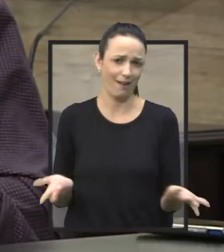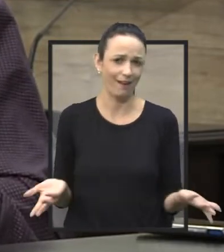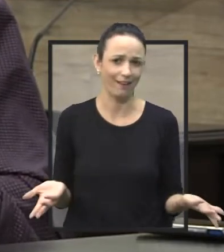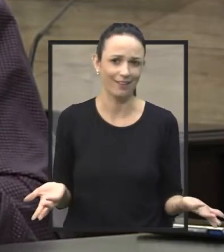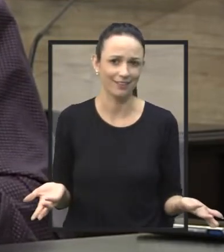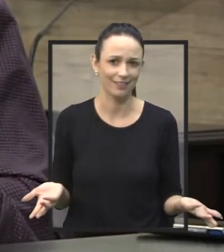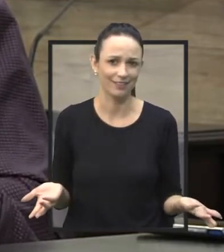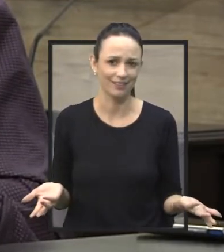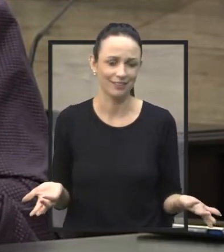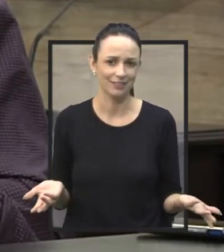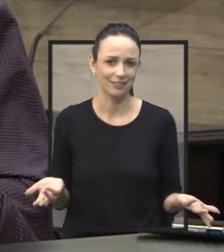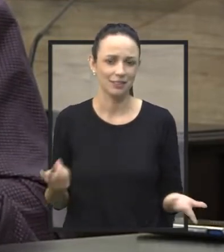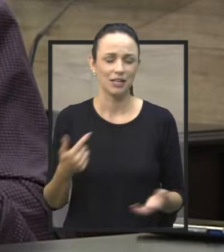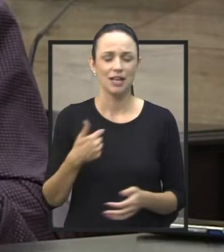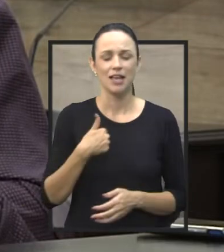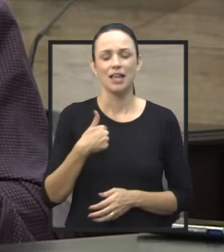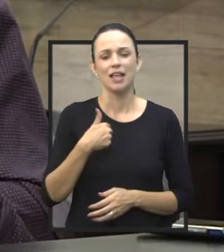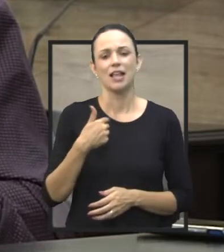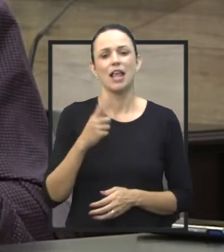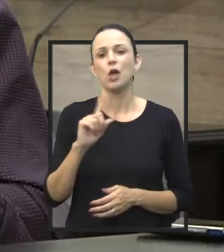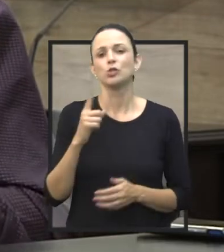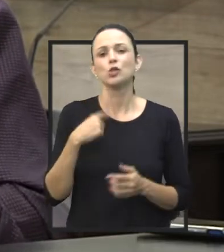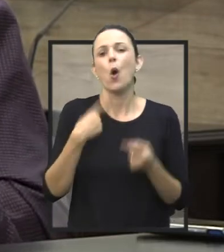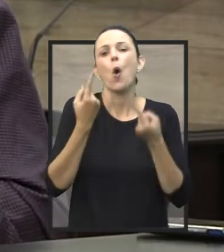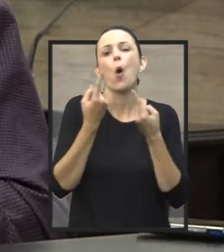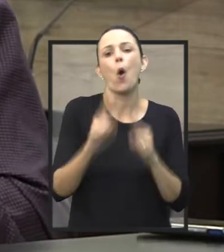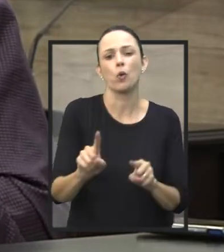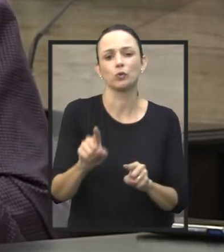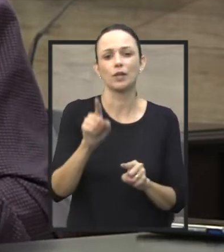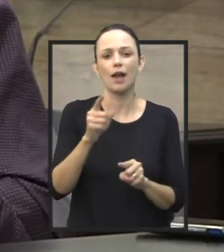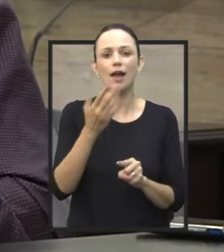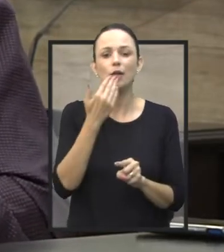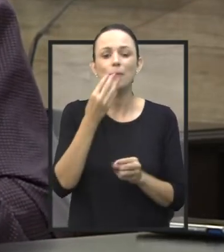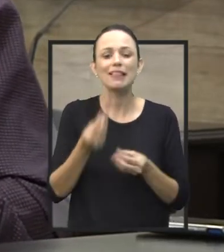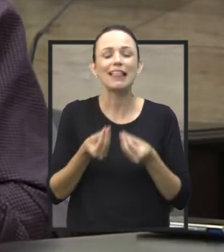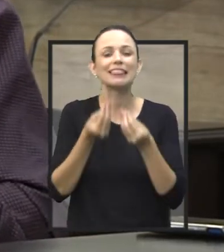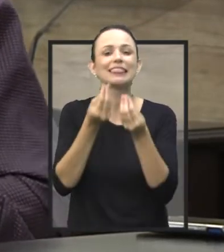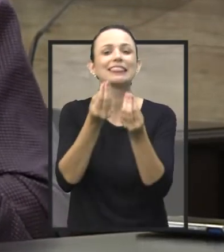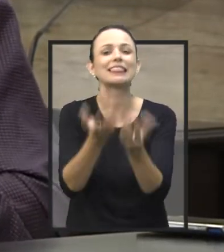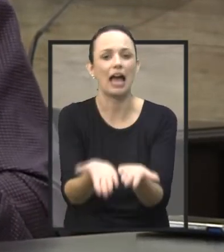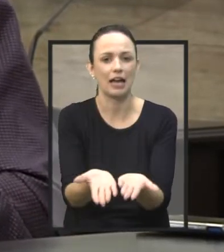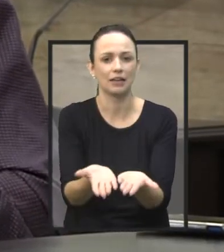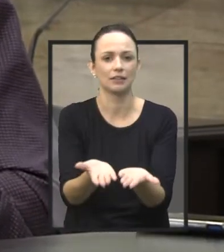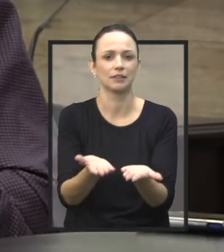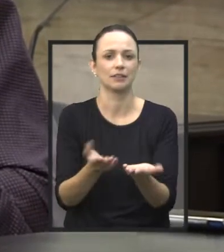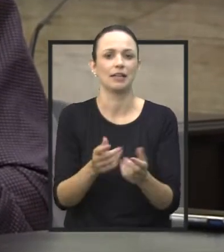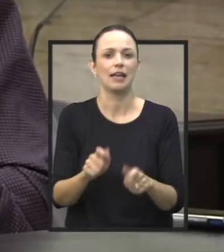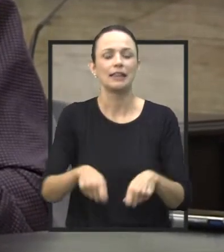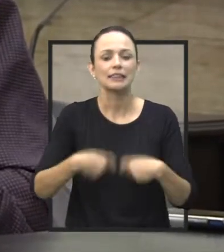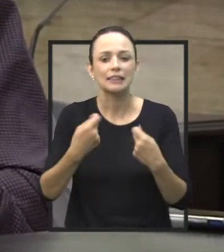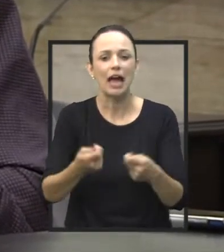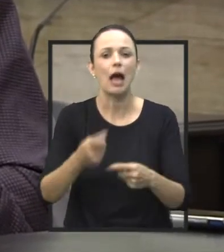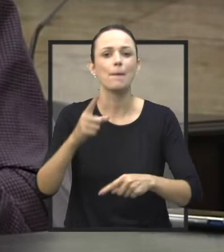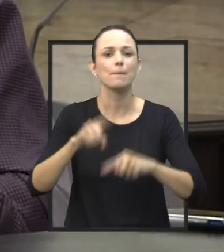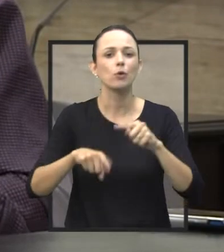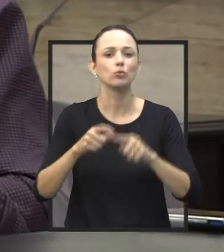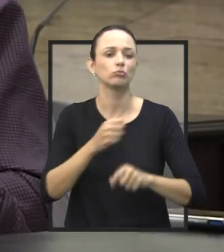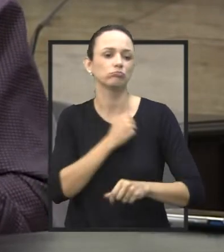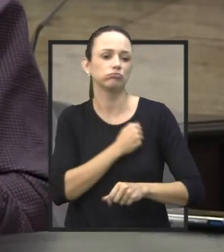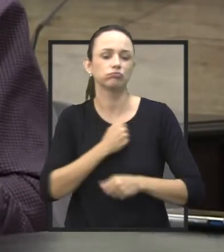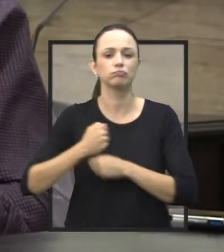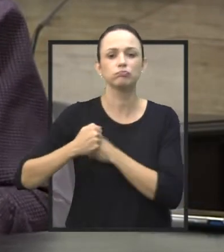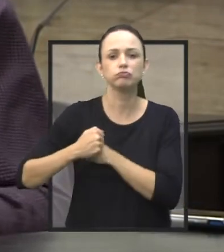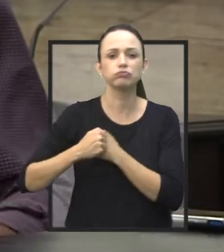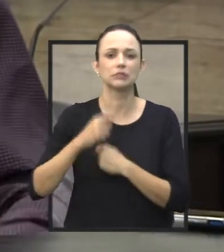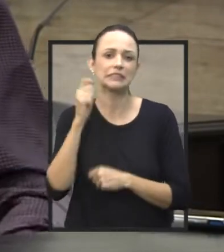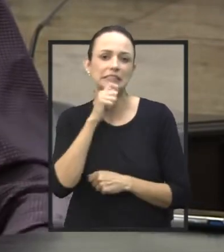não sou, eu contra, dar o alimento, de dar os produtos de higiene pessoal, muito pelo contrário,